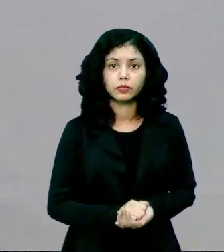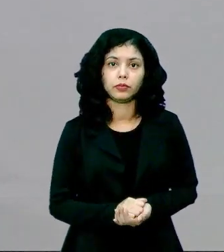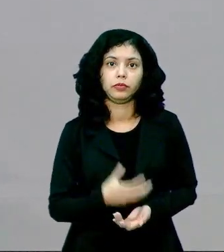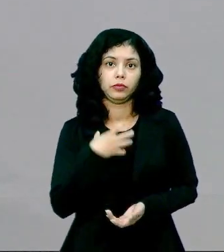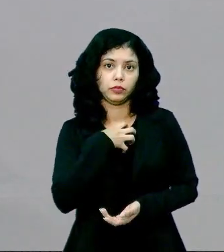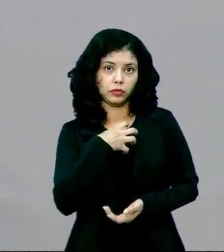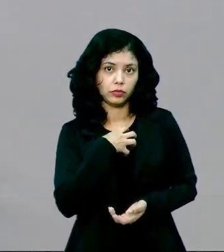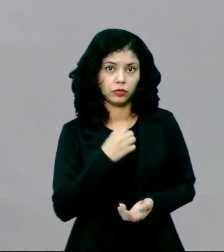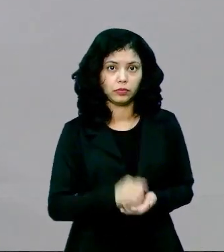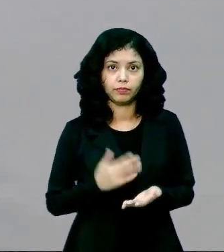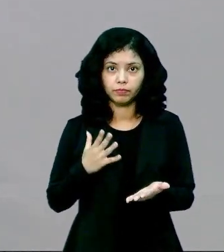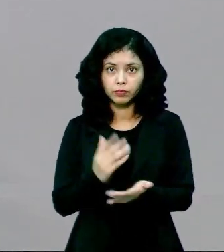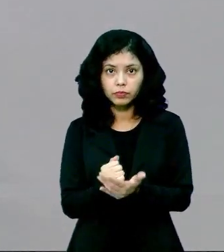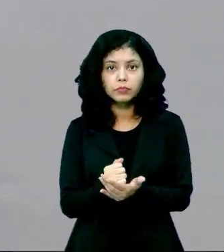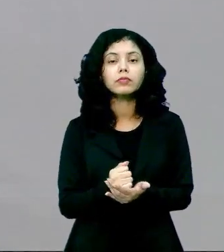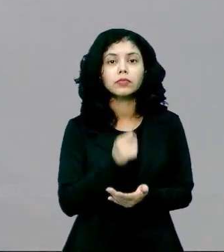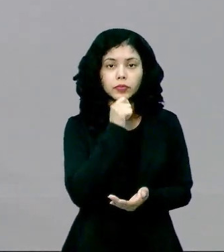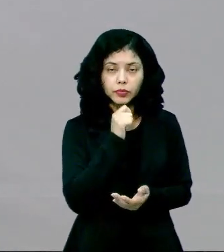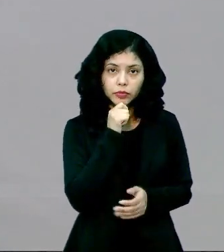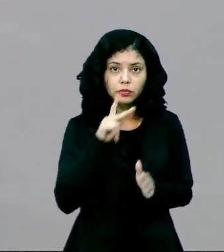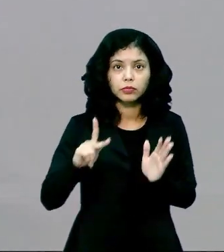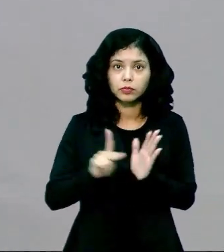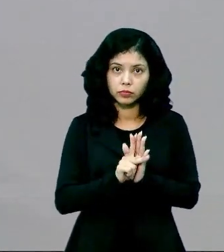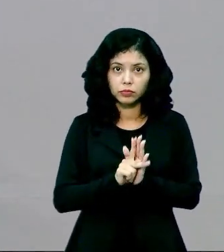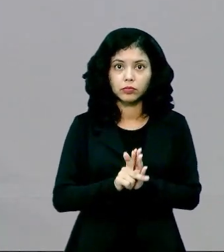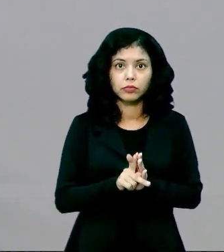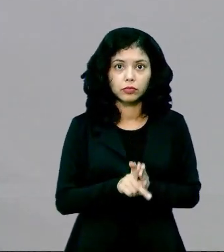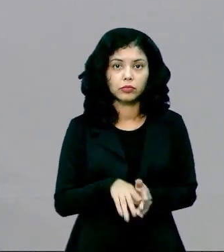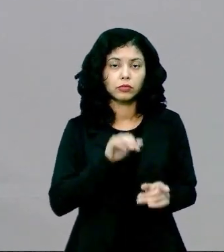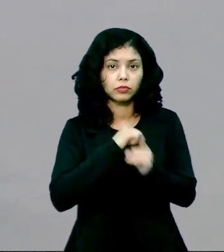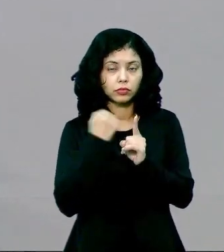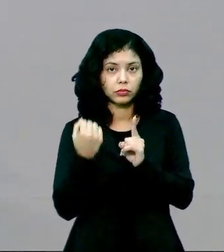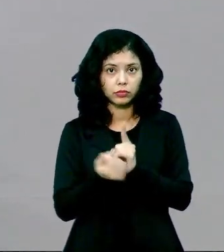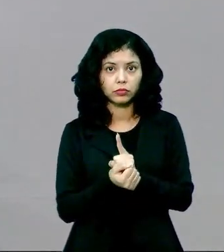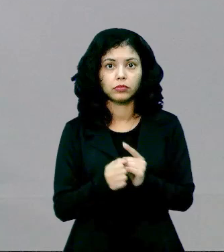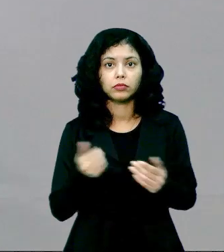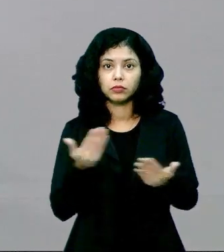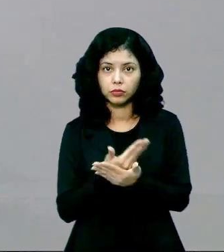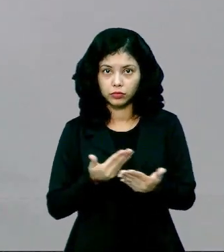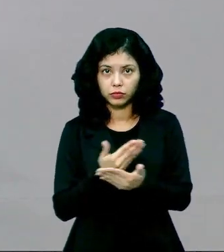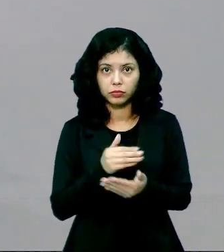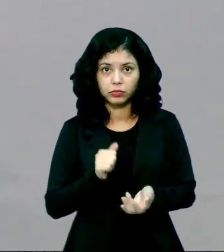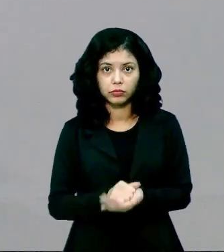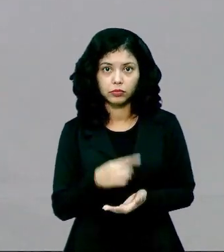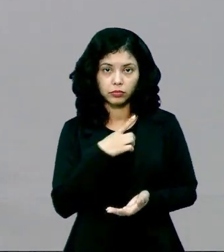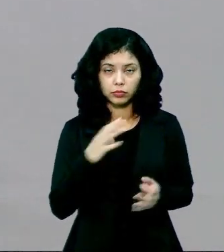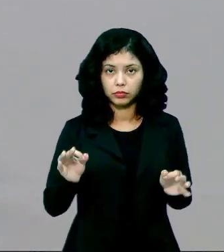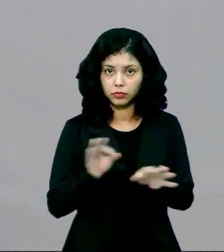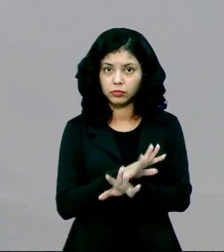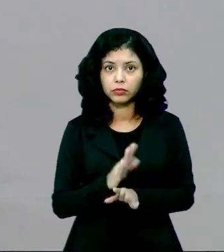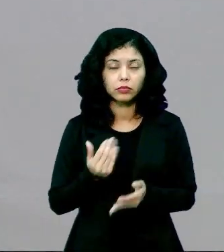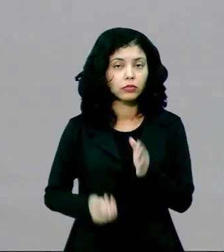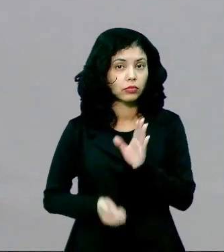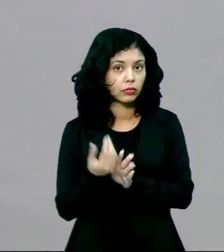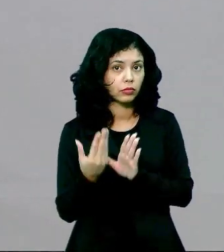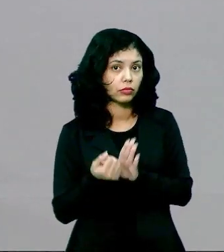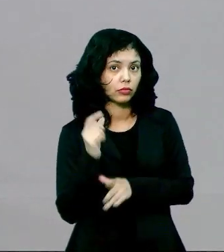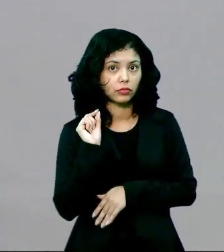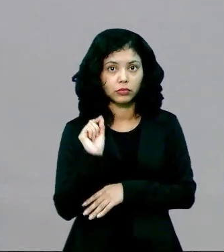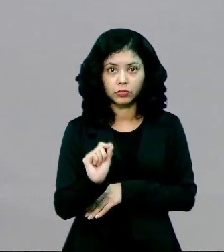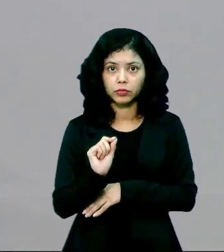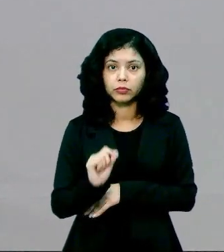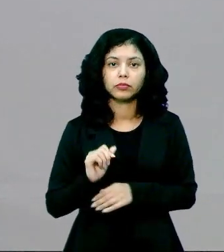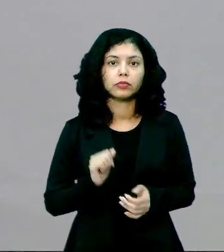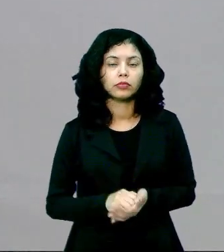O sentimento de posse que o patriarcado e uma sociedade conservadora acaba gerando, digamos